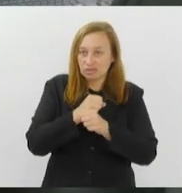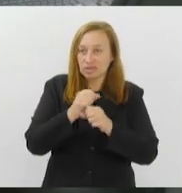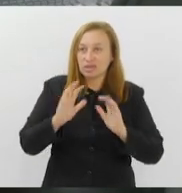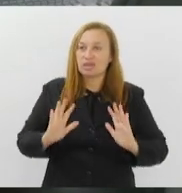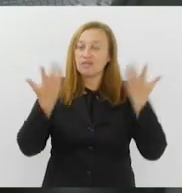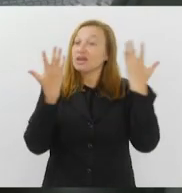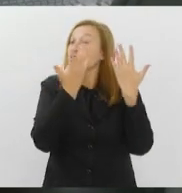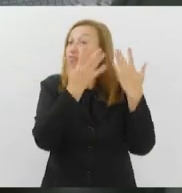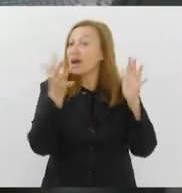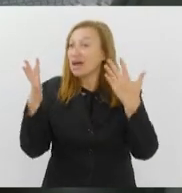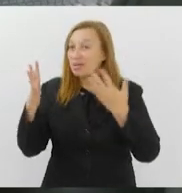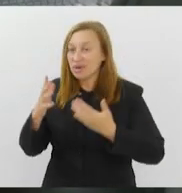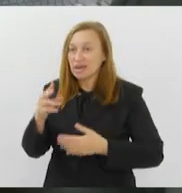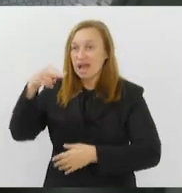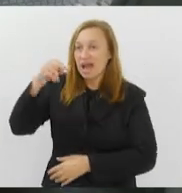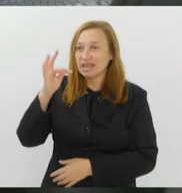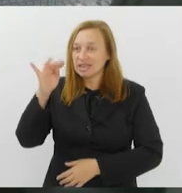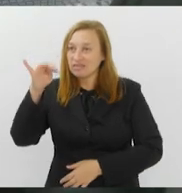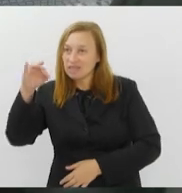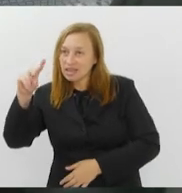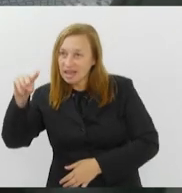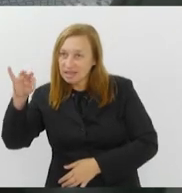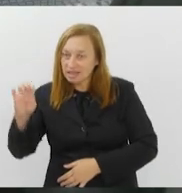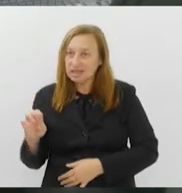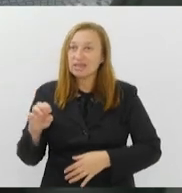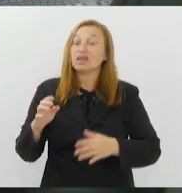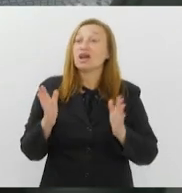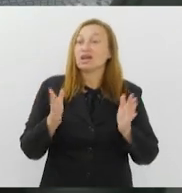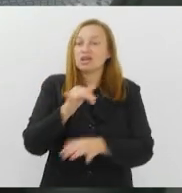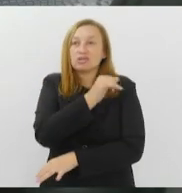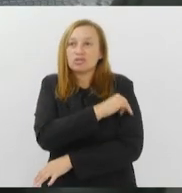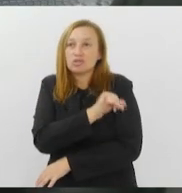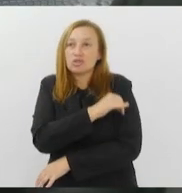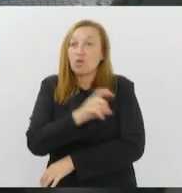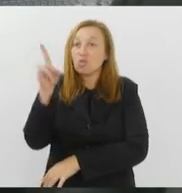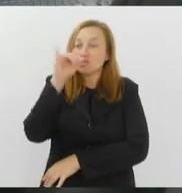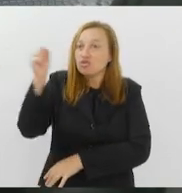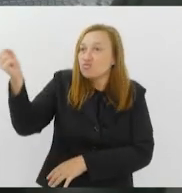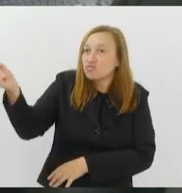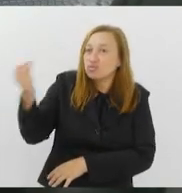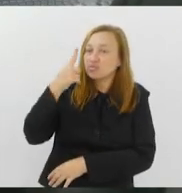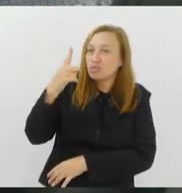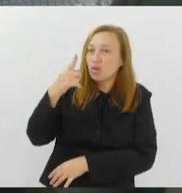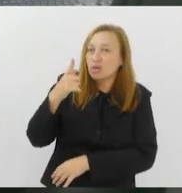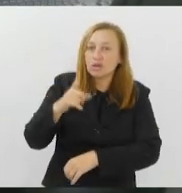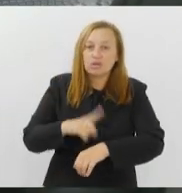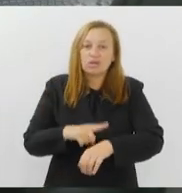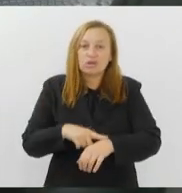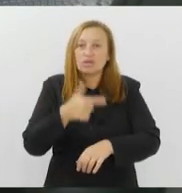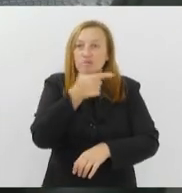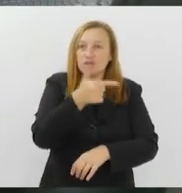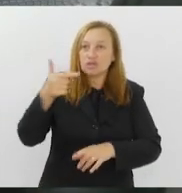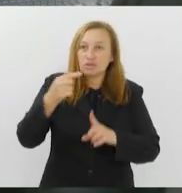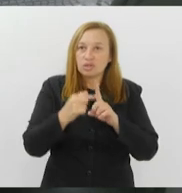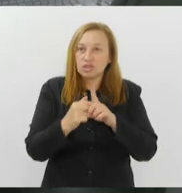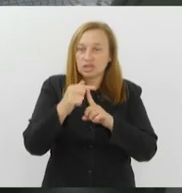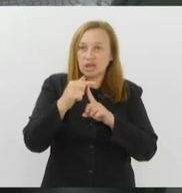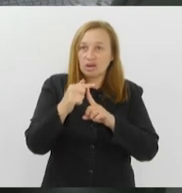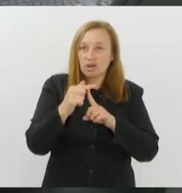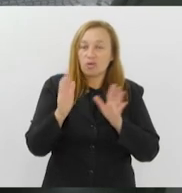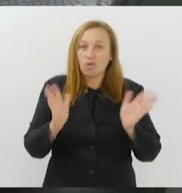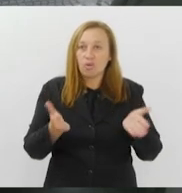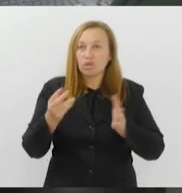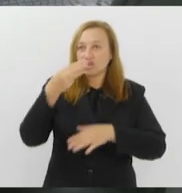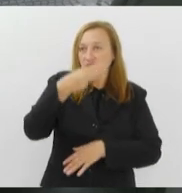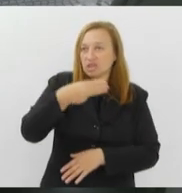Parabéns à natividade. Aqui no Rio de Janeiro, o dia amanheceu com sol. Nesse momento faz 22 graus. A máxima para hoje é de